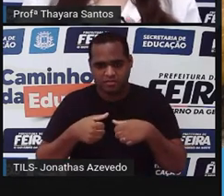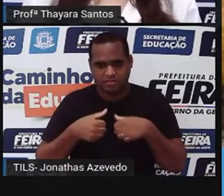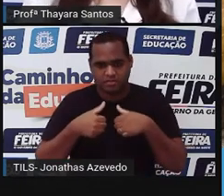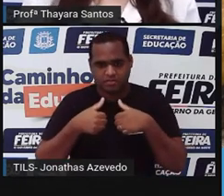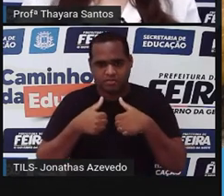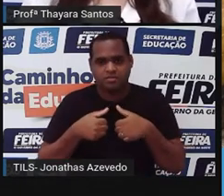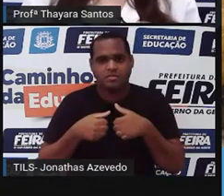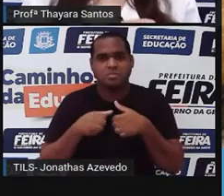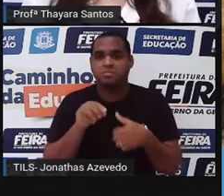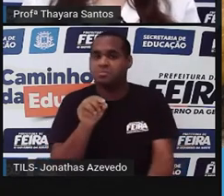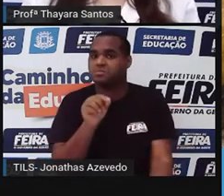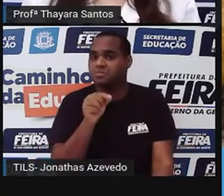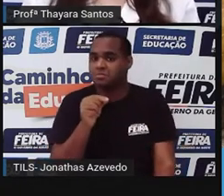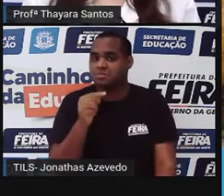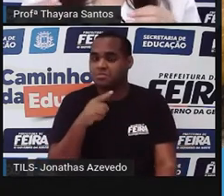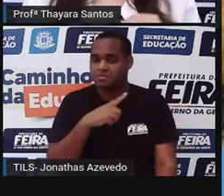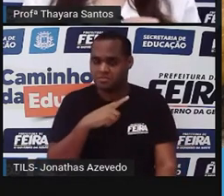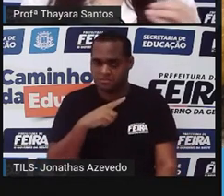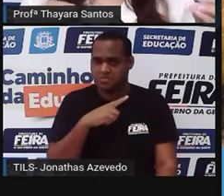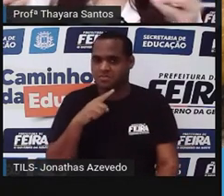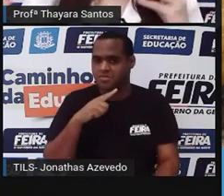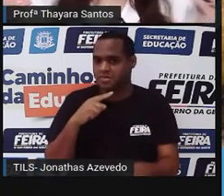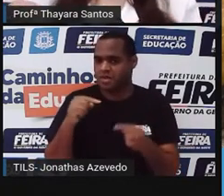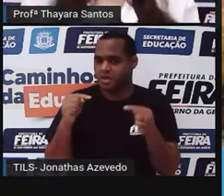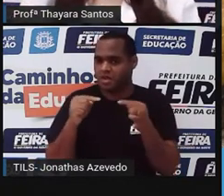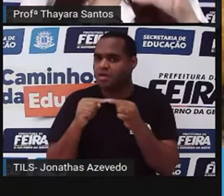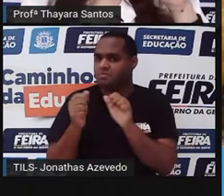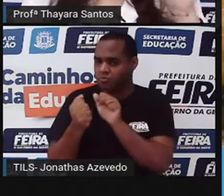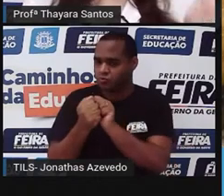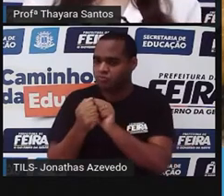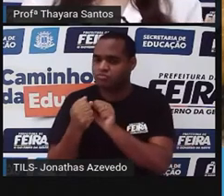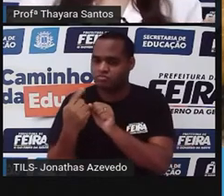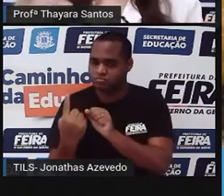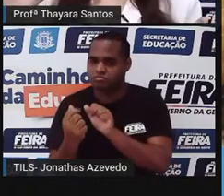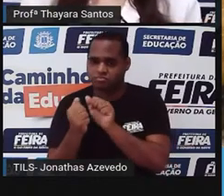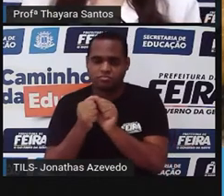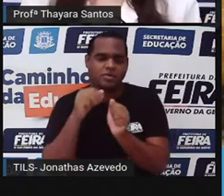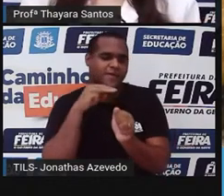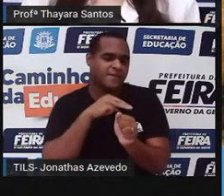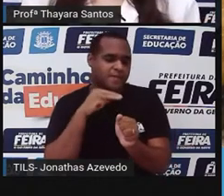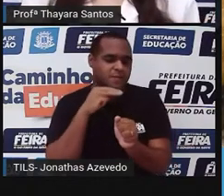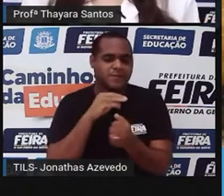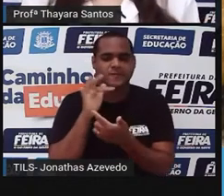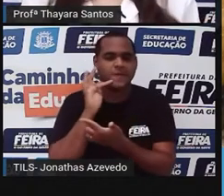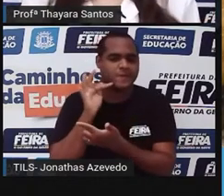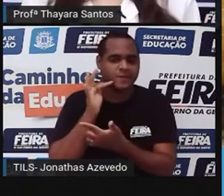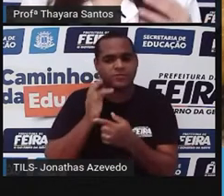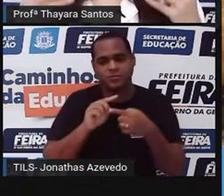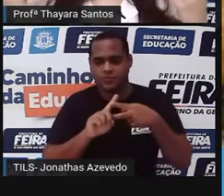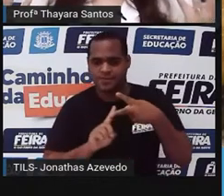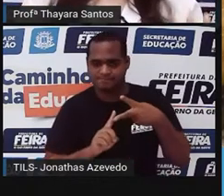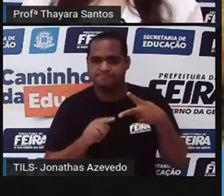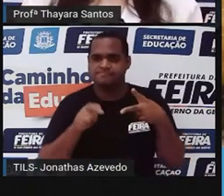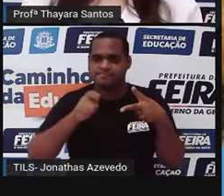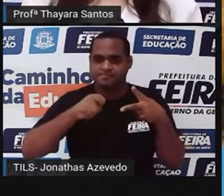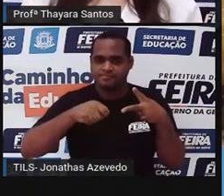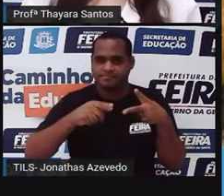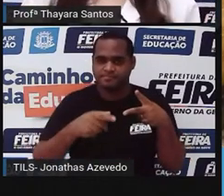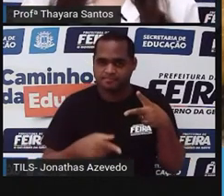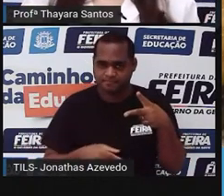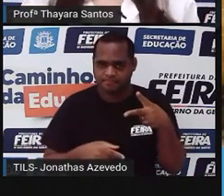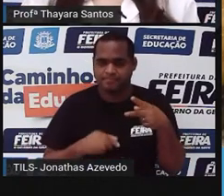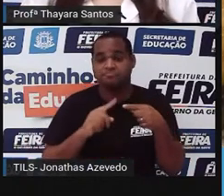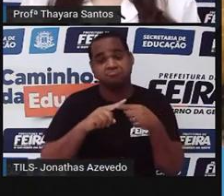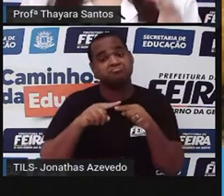sexuada. Isso quer dizer que envolve a participação de gametas. Gameta masculino e gameta feminino. Geralmente,